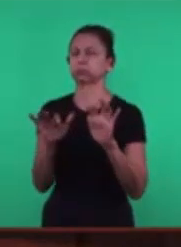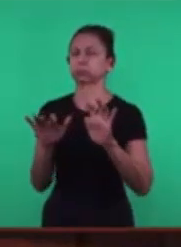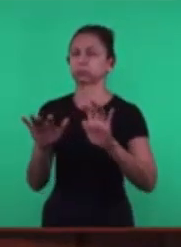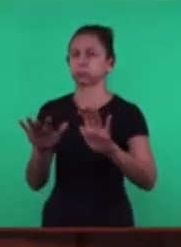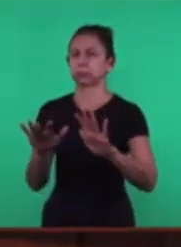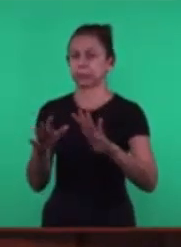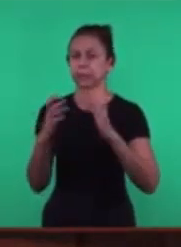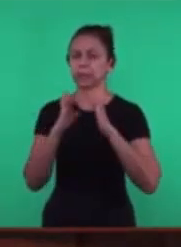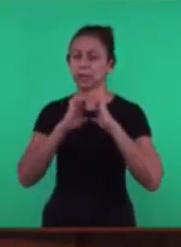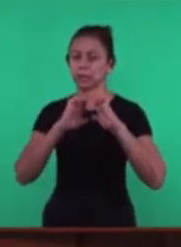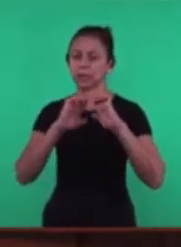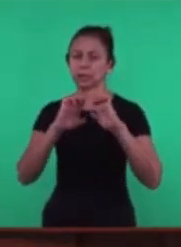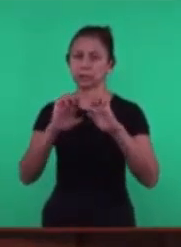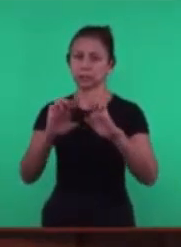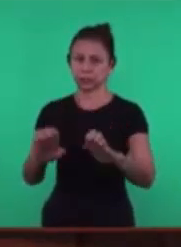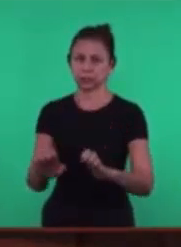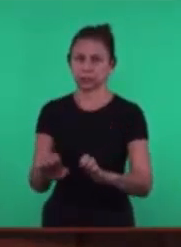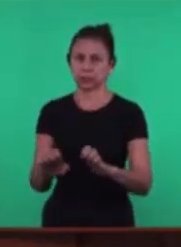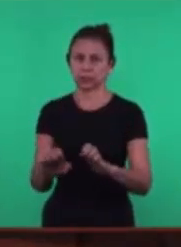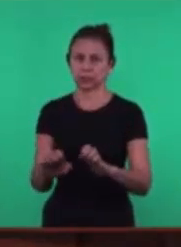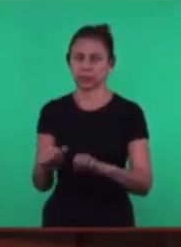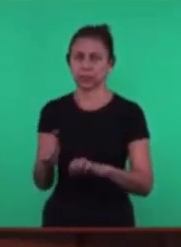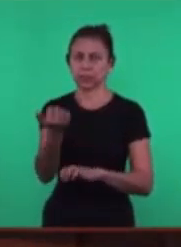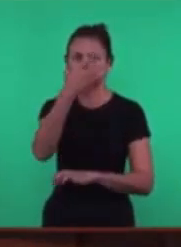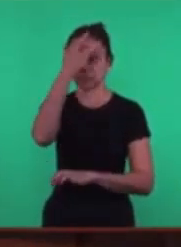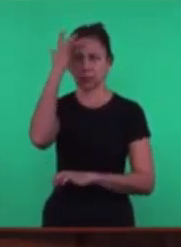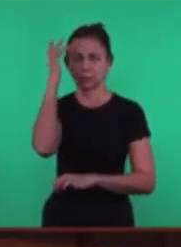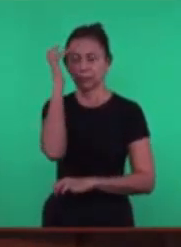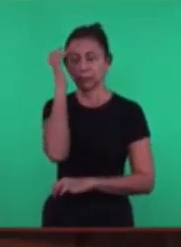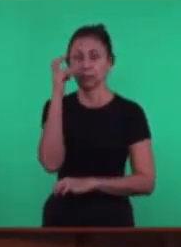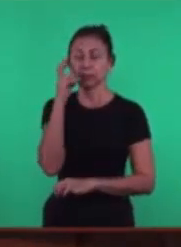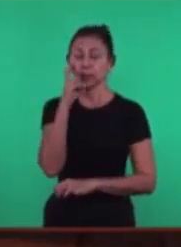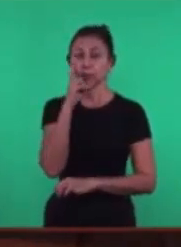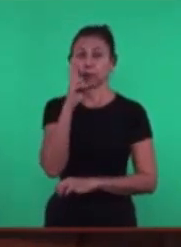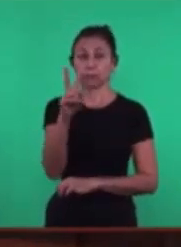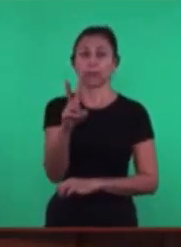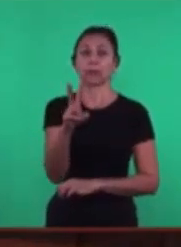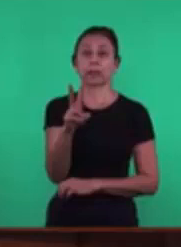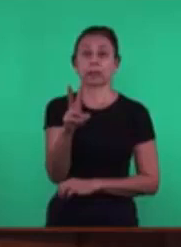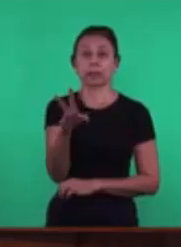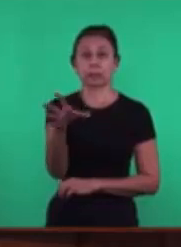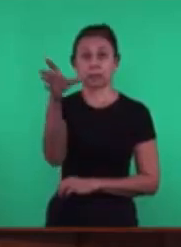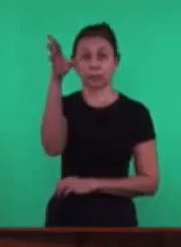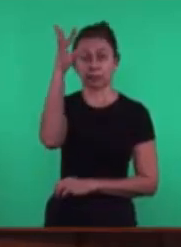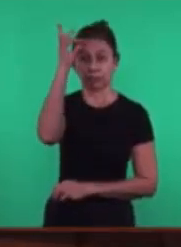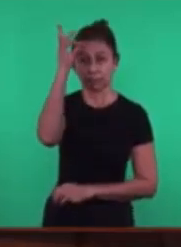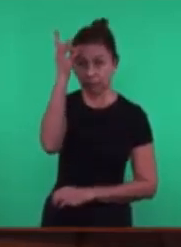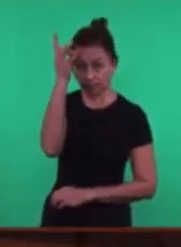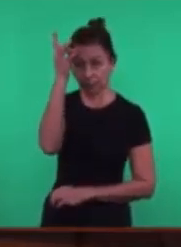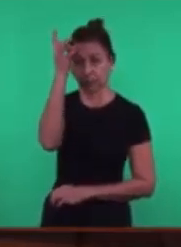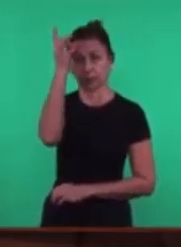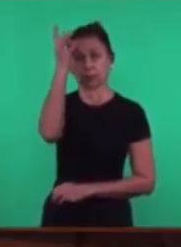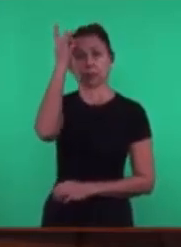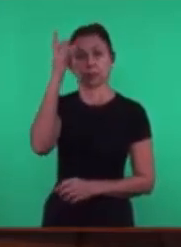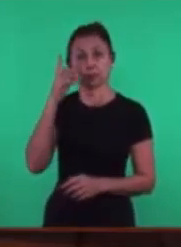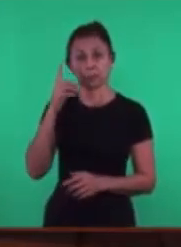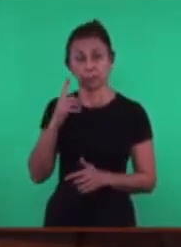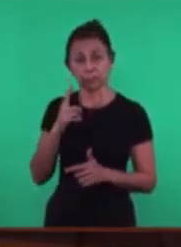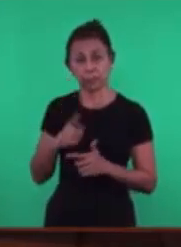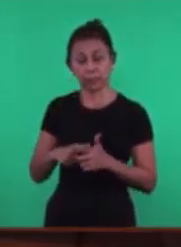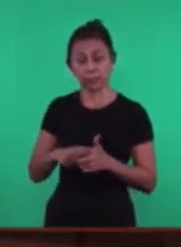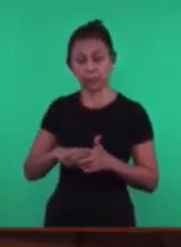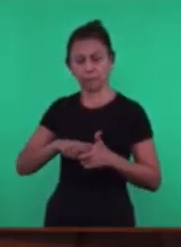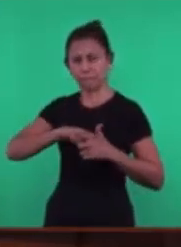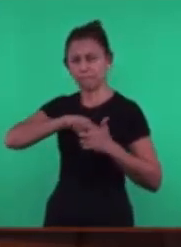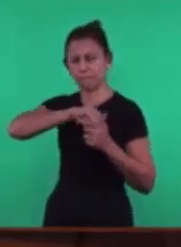Ouvir Essa palavra A doutrina Não tinha que ficar Estabelecida Porque Era uma mudança Completa Do